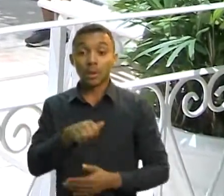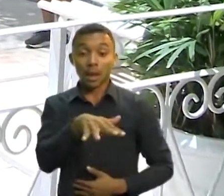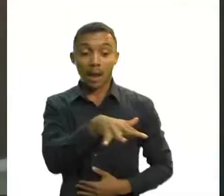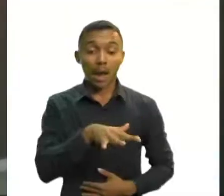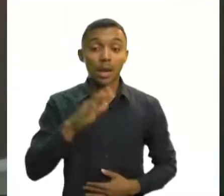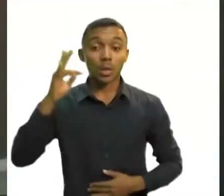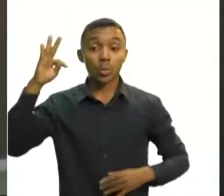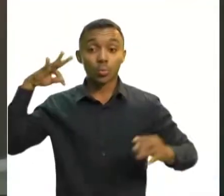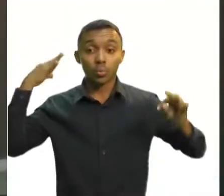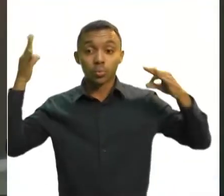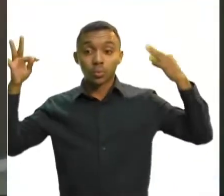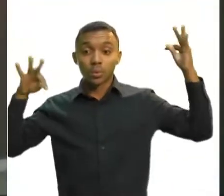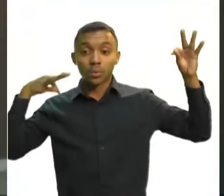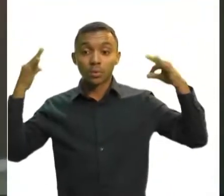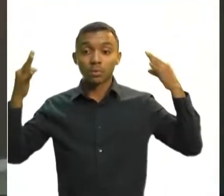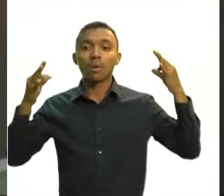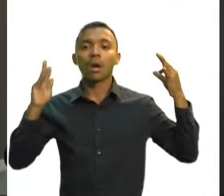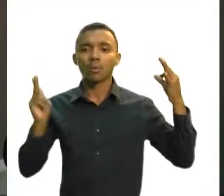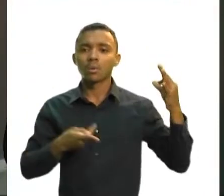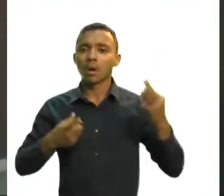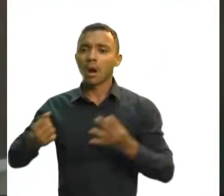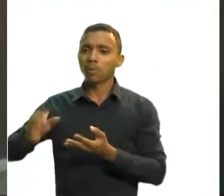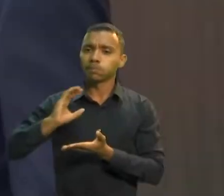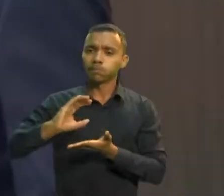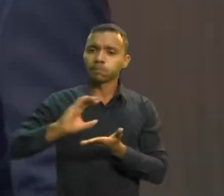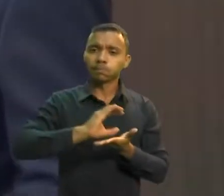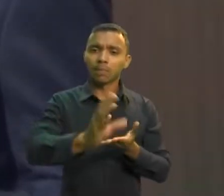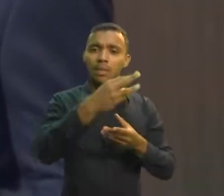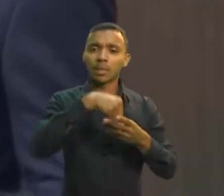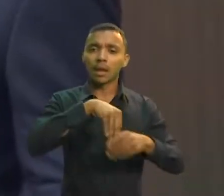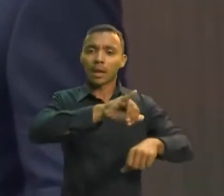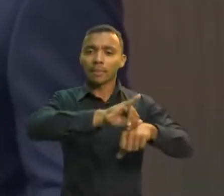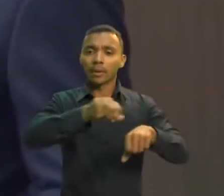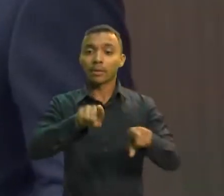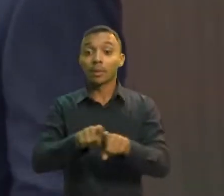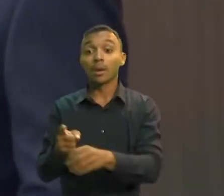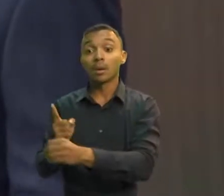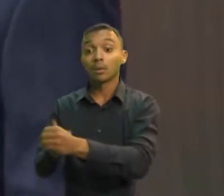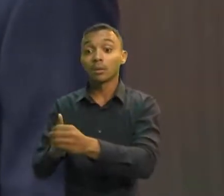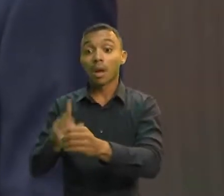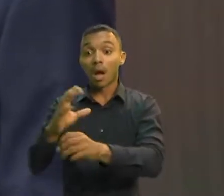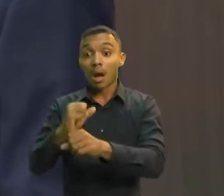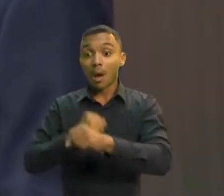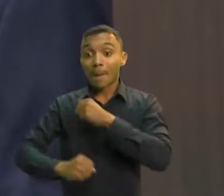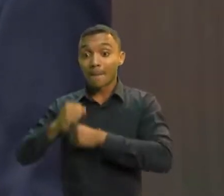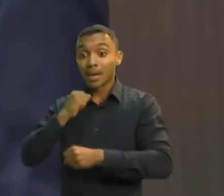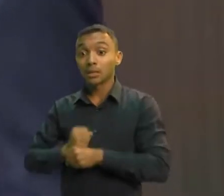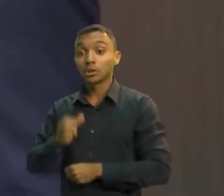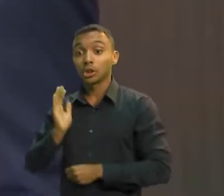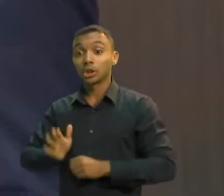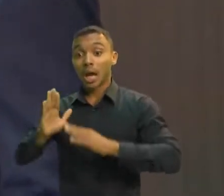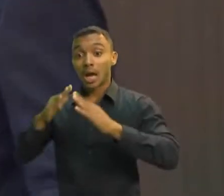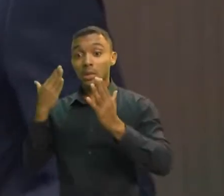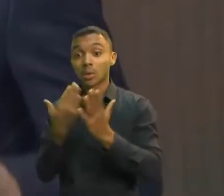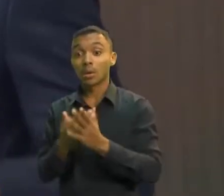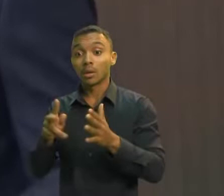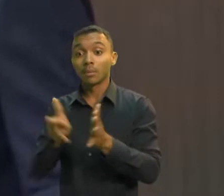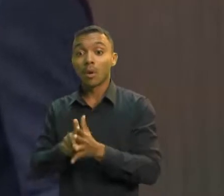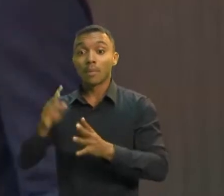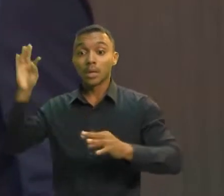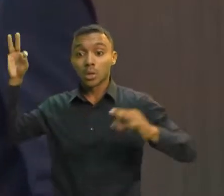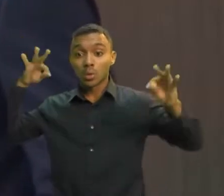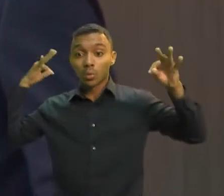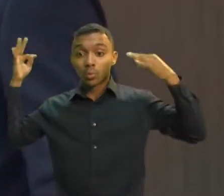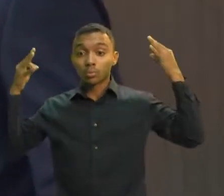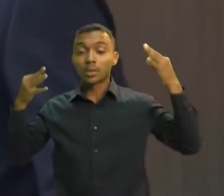pandemia, houve investimentos na capital e no interior. No fim do ano passado, foi entregue a escola de hotelaria e gastronomia em